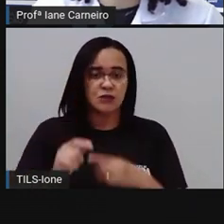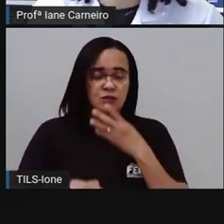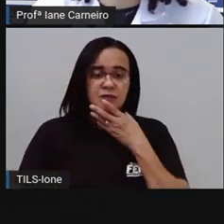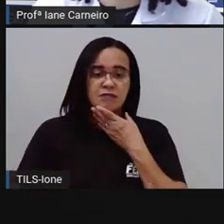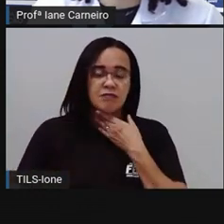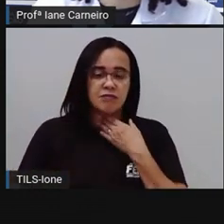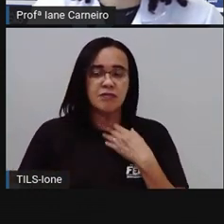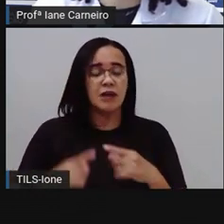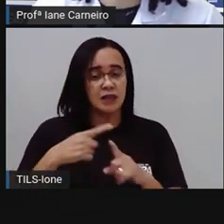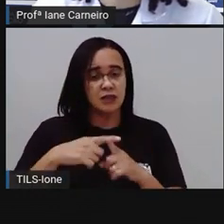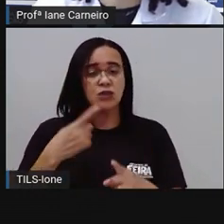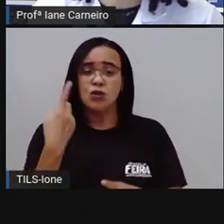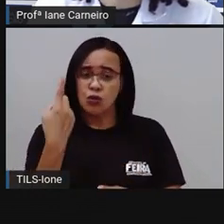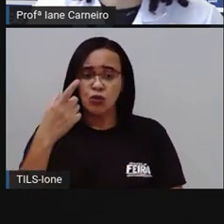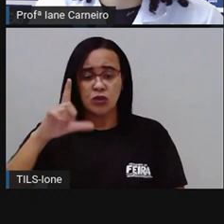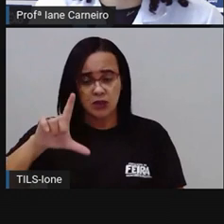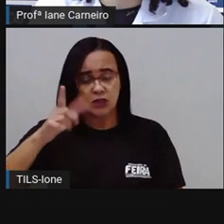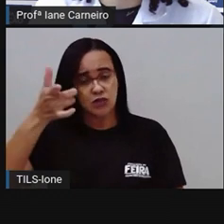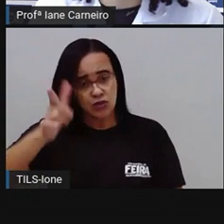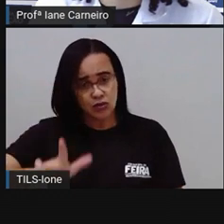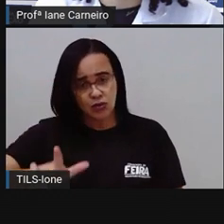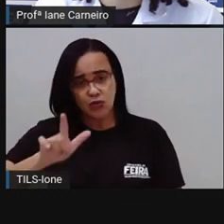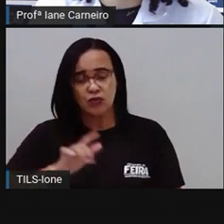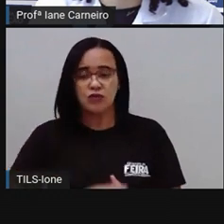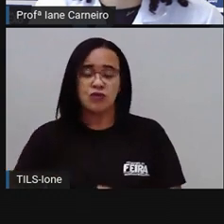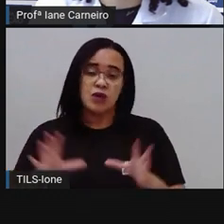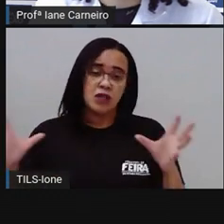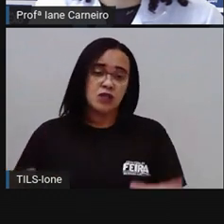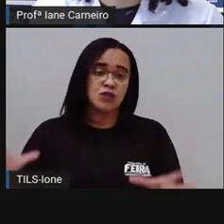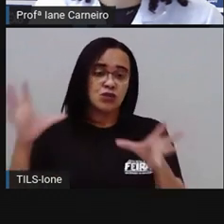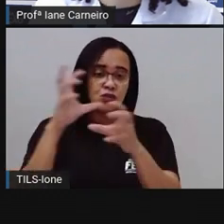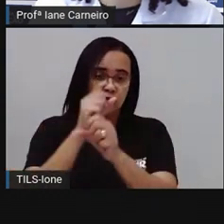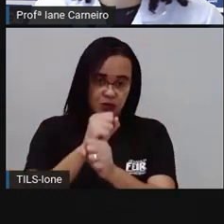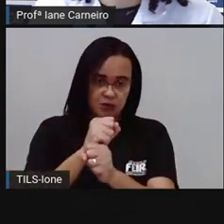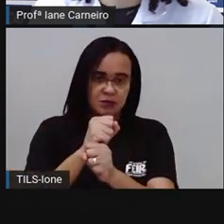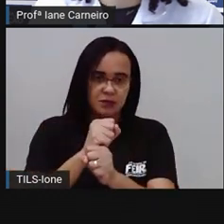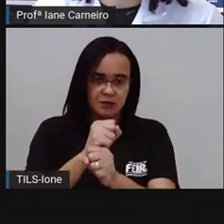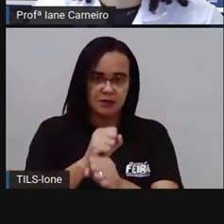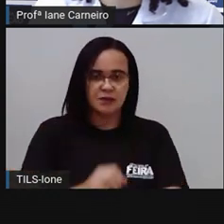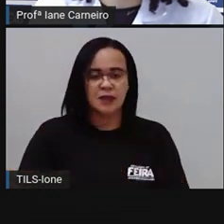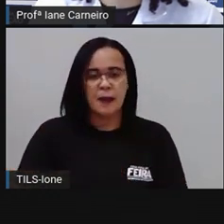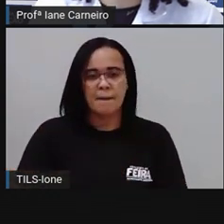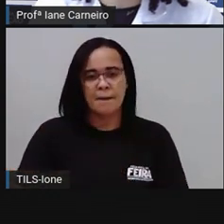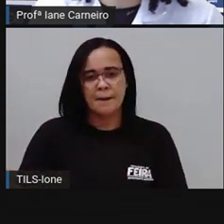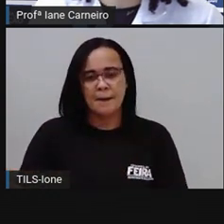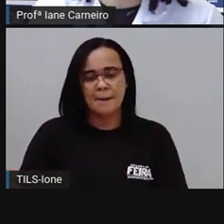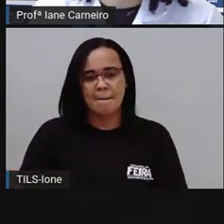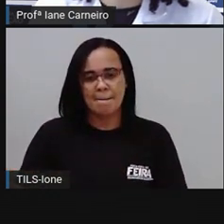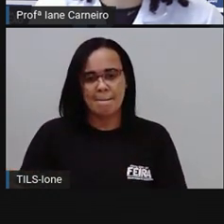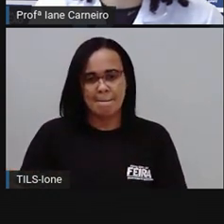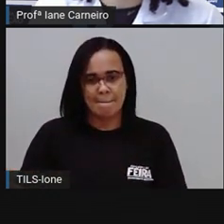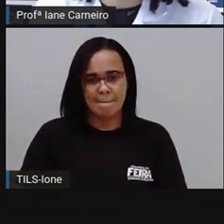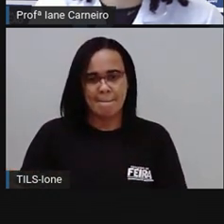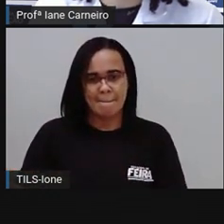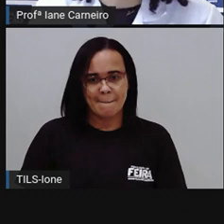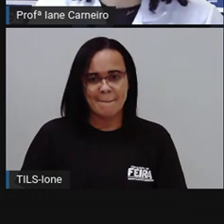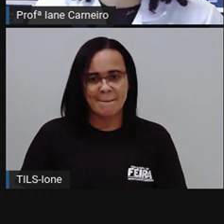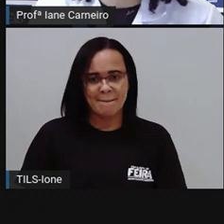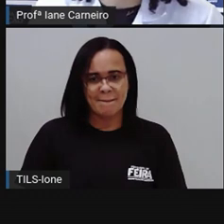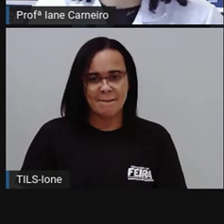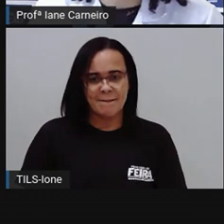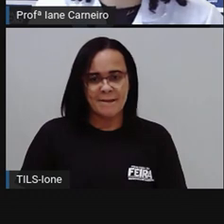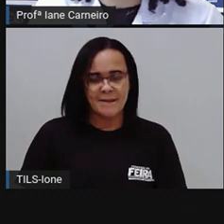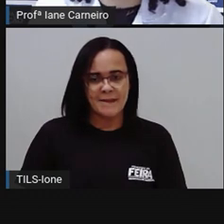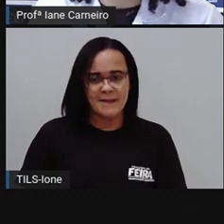mais um litro. Vamos ver? A Pró vai colocar aqui de novo as cores, tá bom? Vou colocar